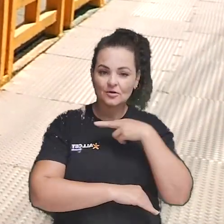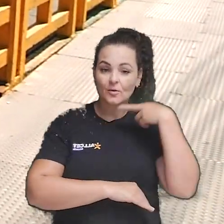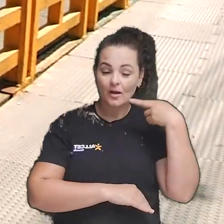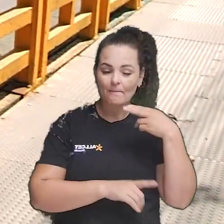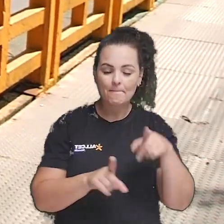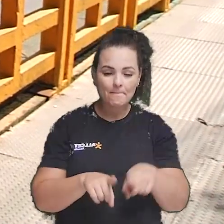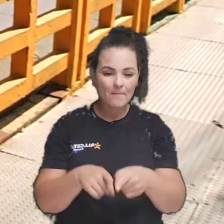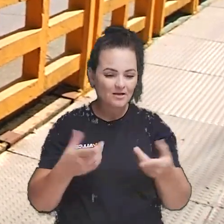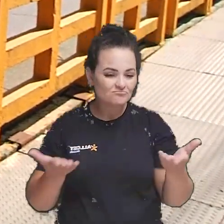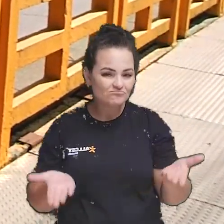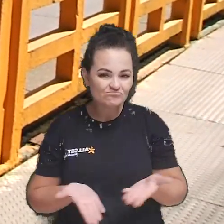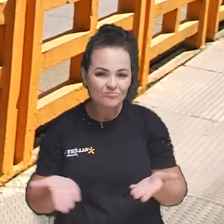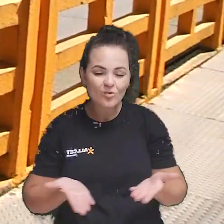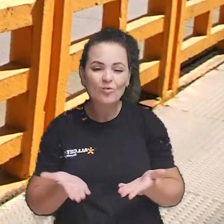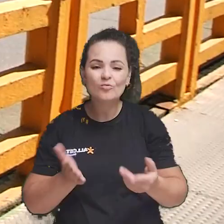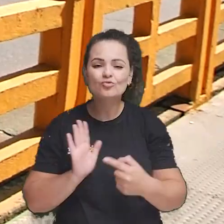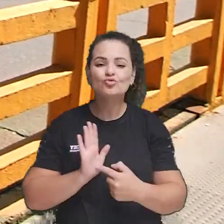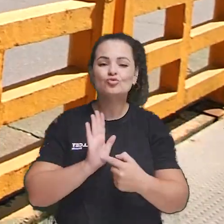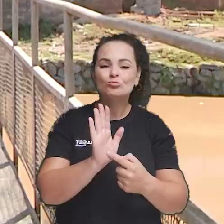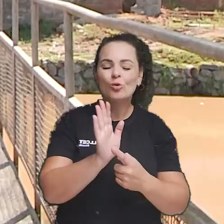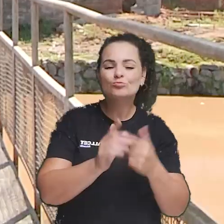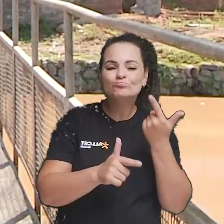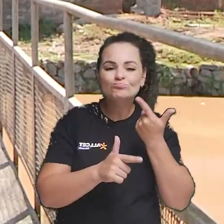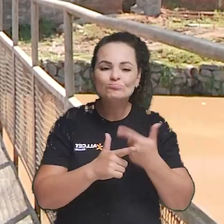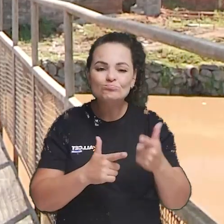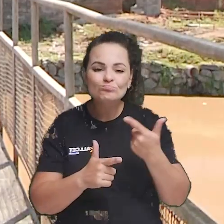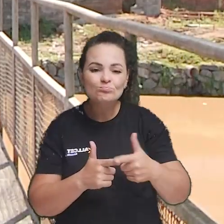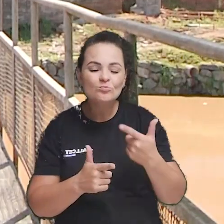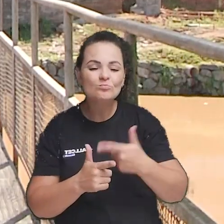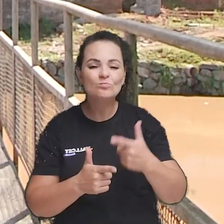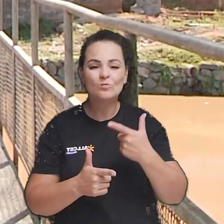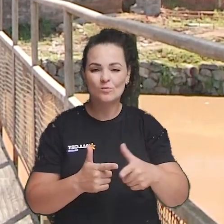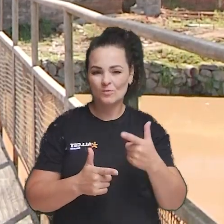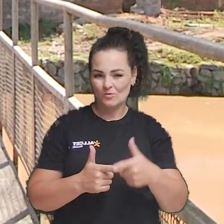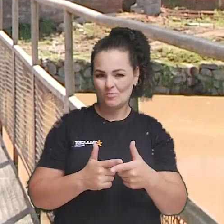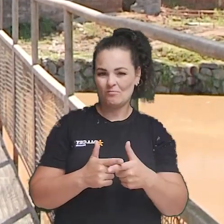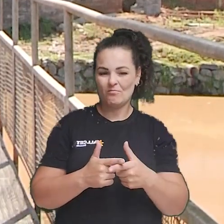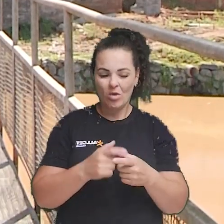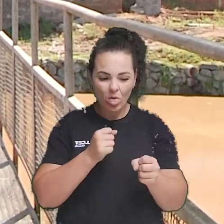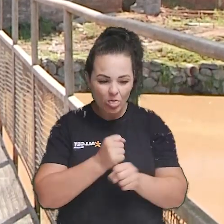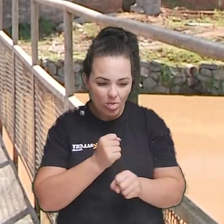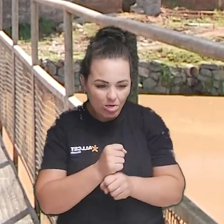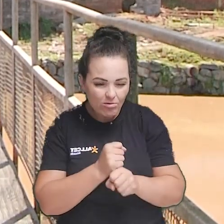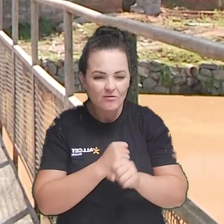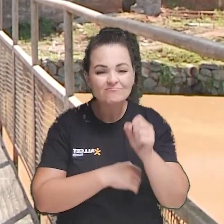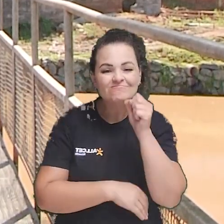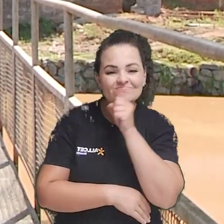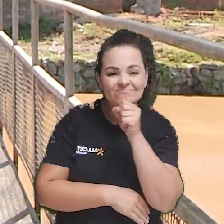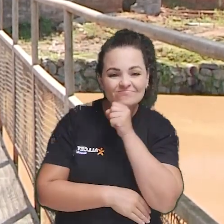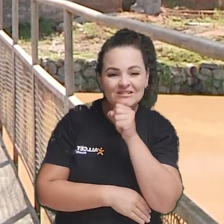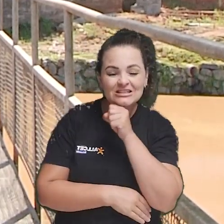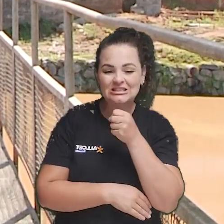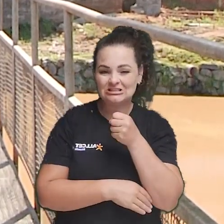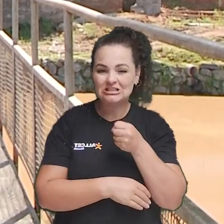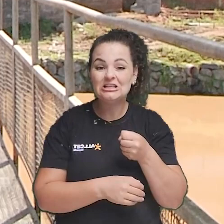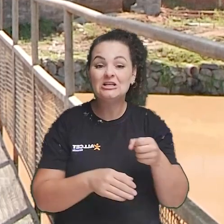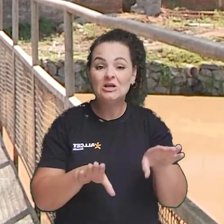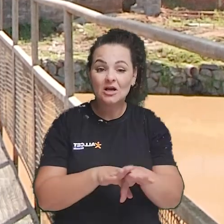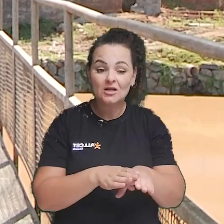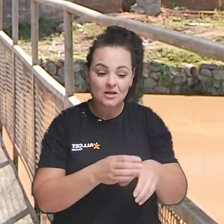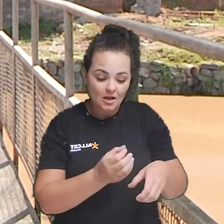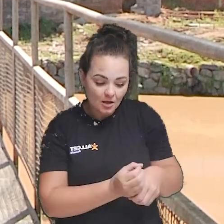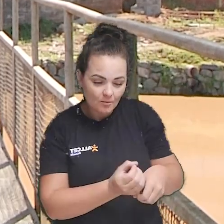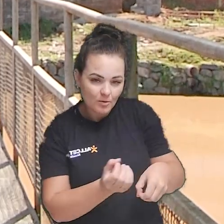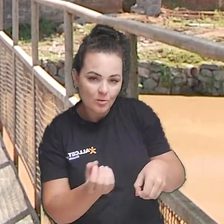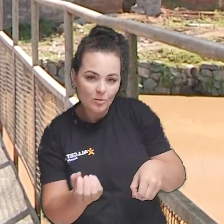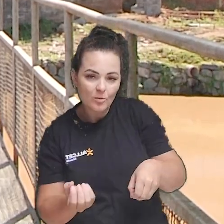da região central de Jaraguá do Sul. No entanto, sua estrutura atual apresenta problemas, incluindo um